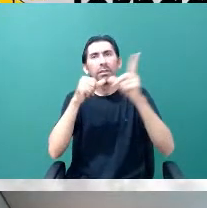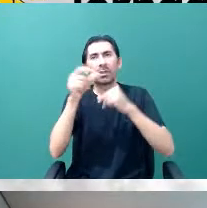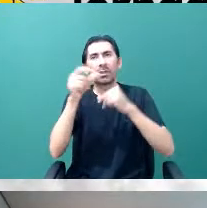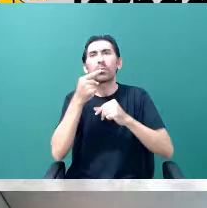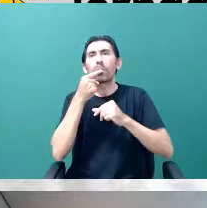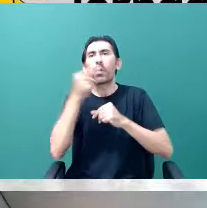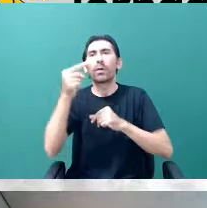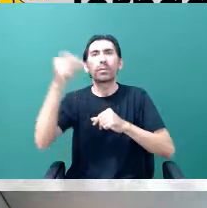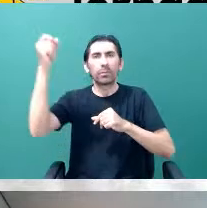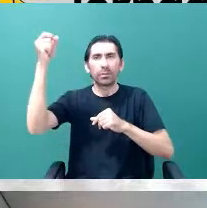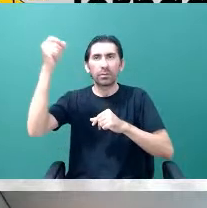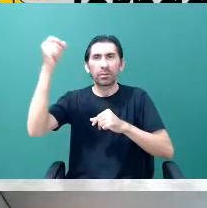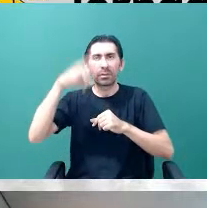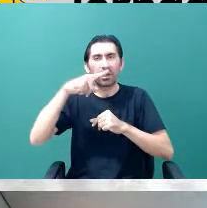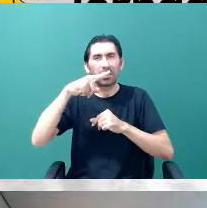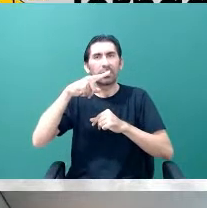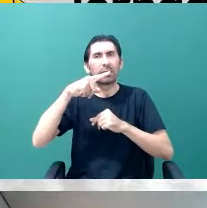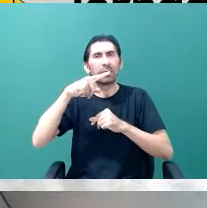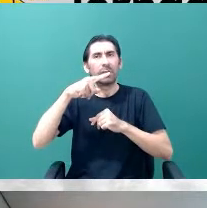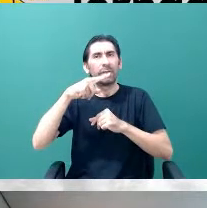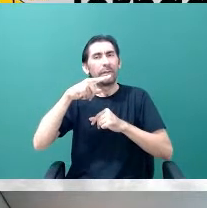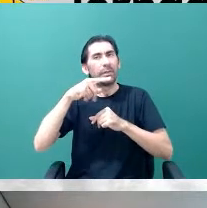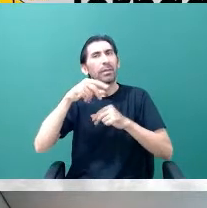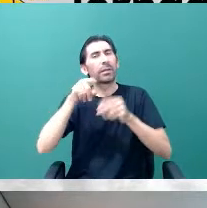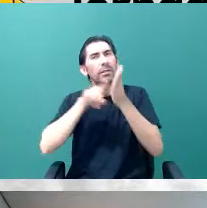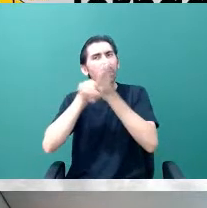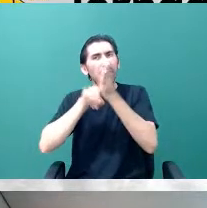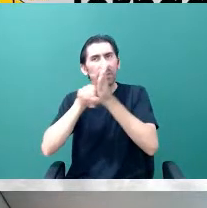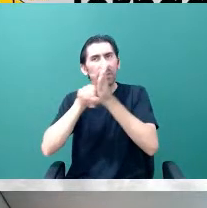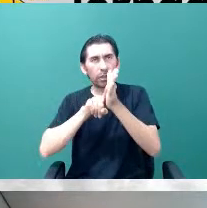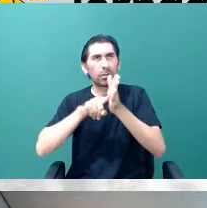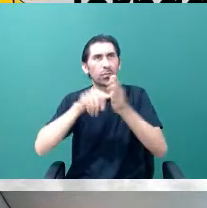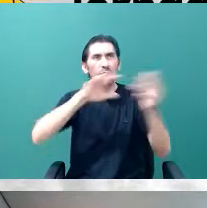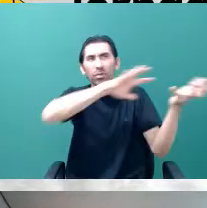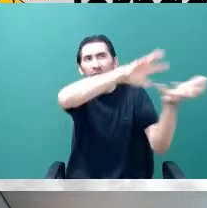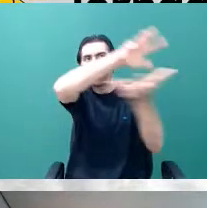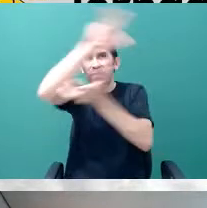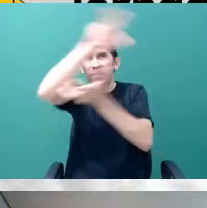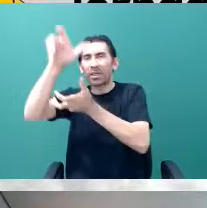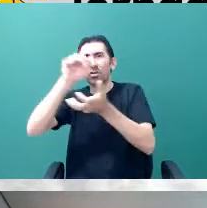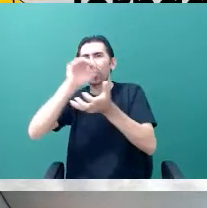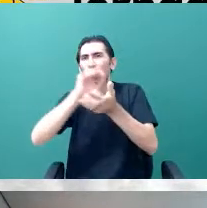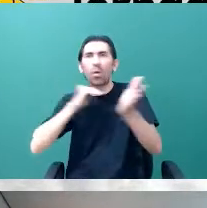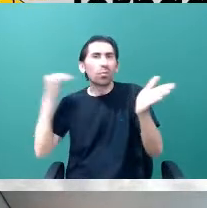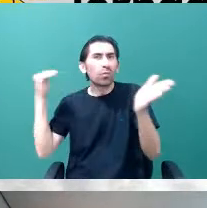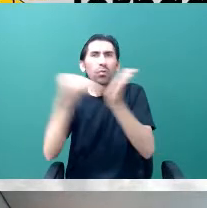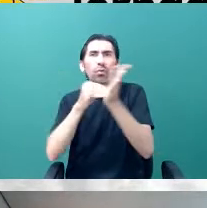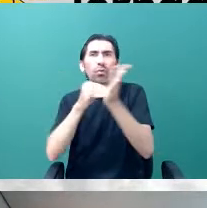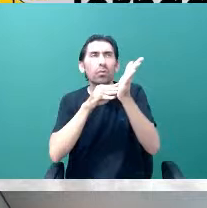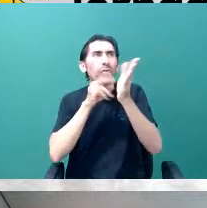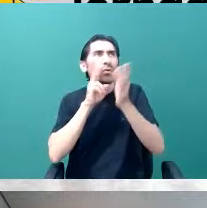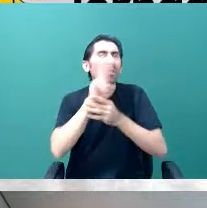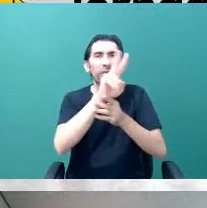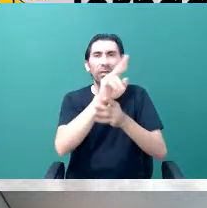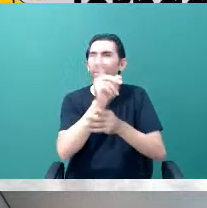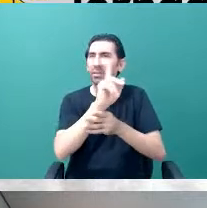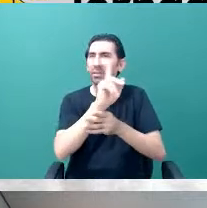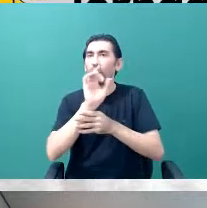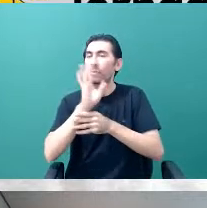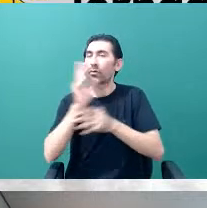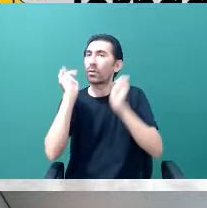Então, não é todo o universo. Deve ter estrelas em todo o universo, mas a gente não enxerga